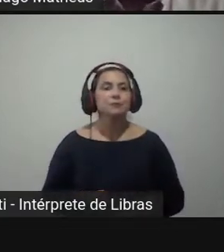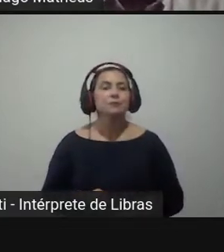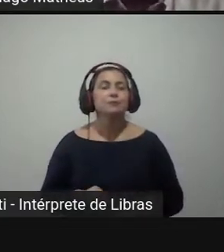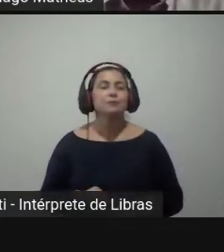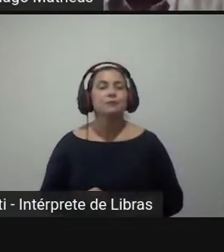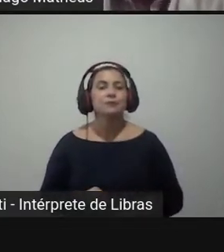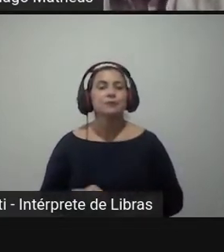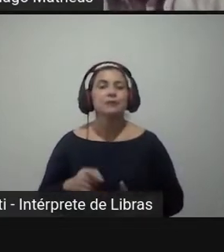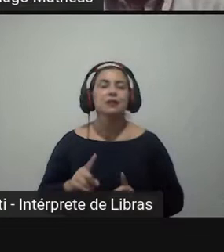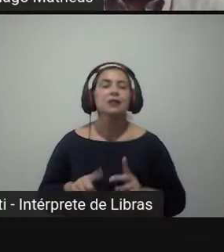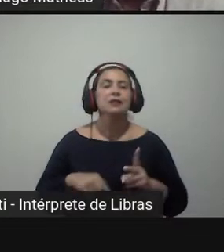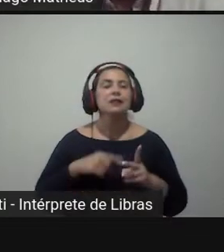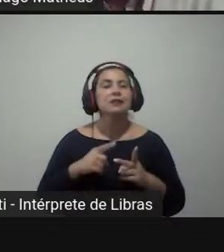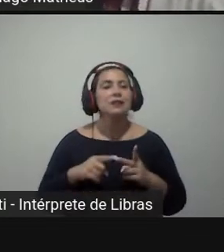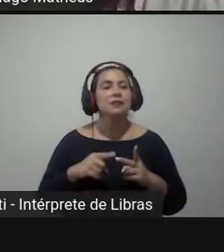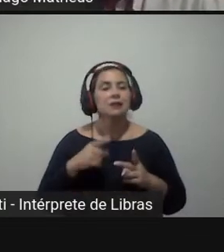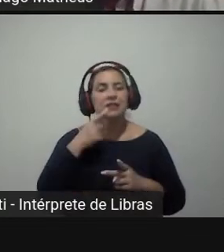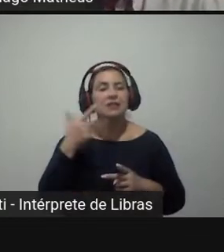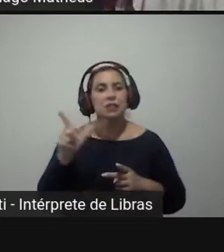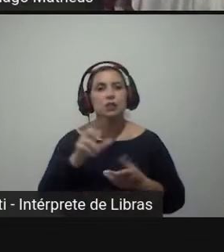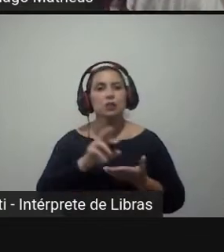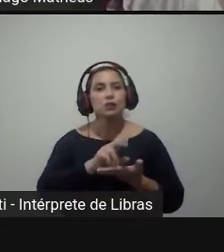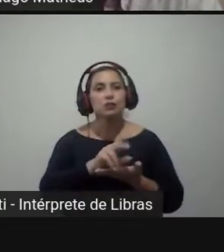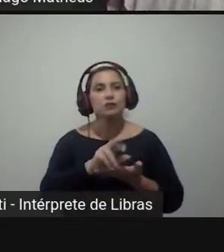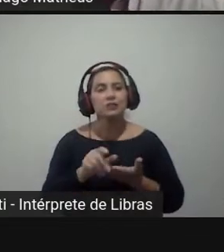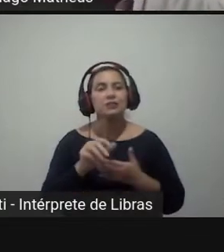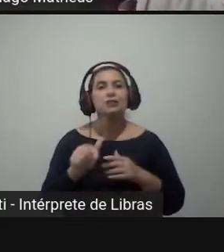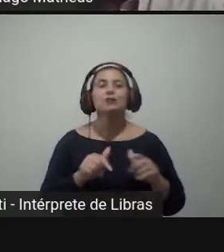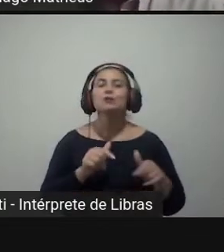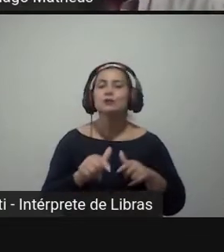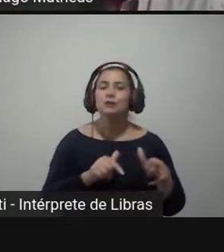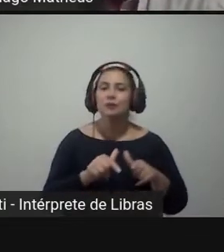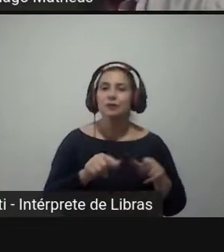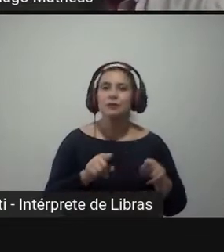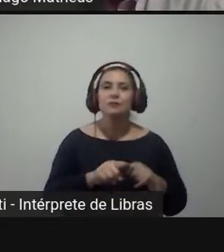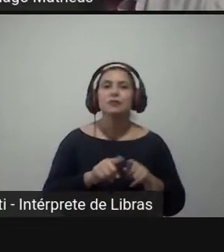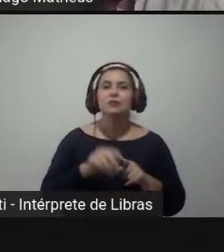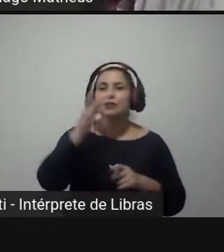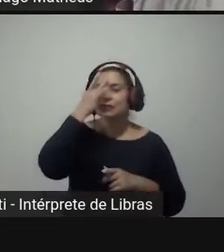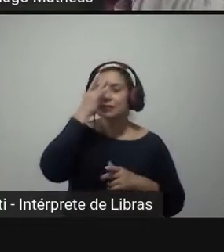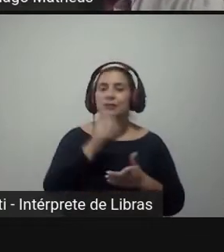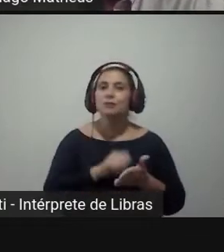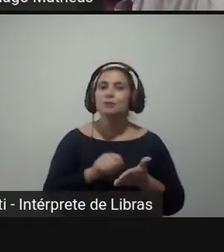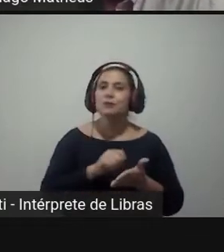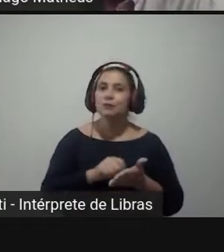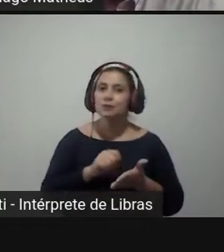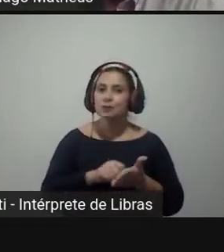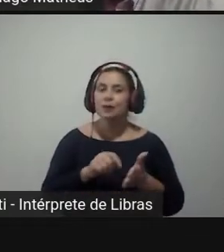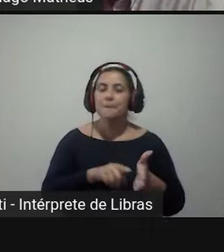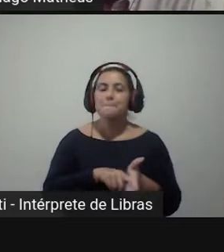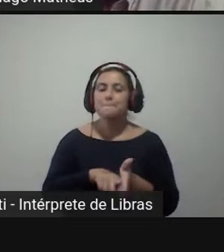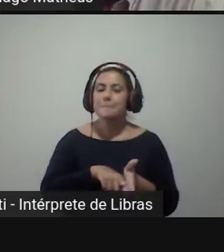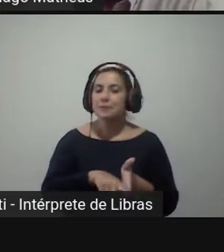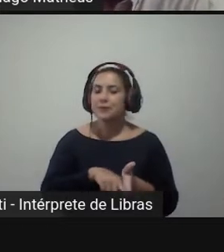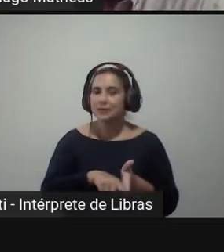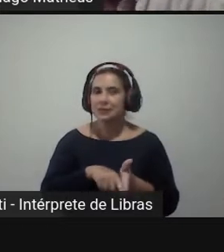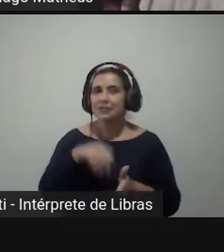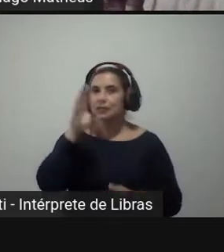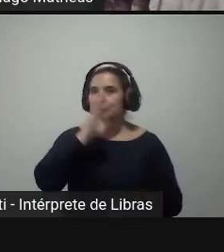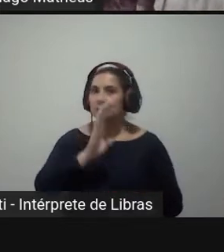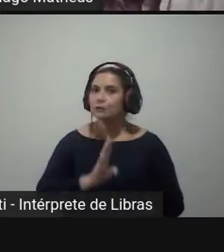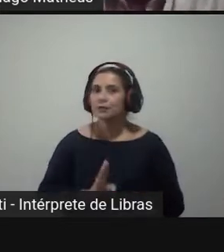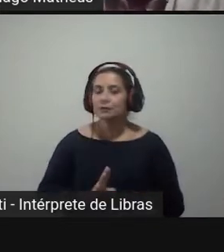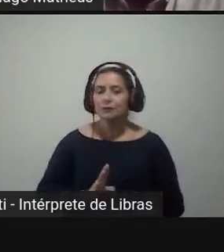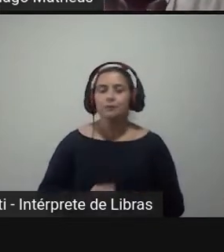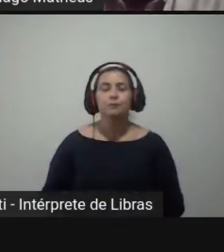e, posteriormente, diversos outros trabalhos, e aí sim, de autores brasileiros, de pesquisadores brasileiros.